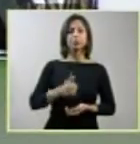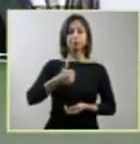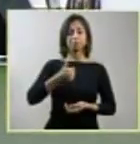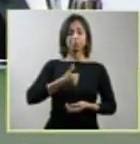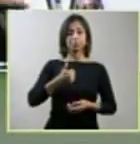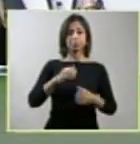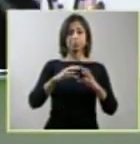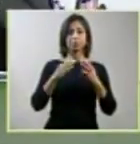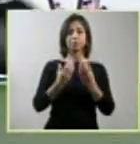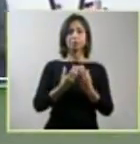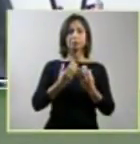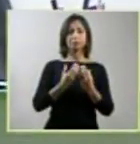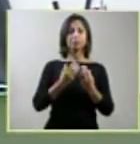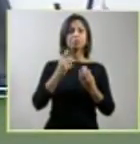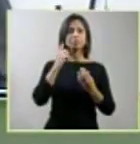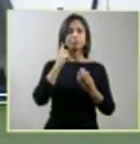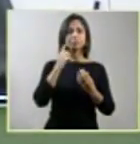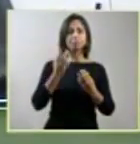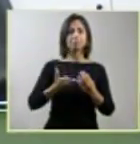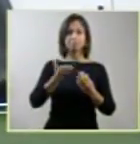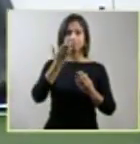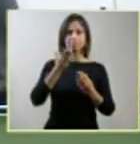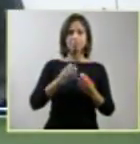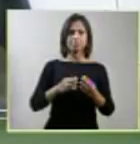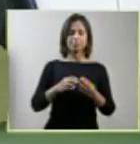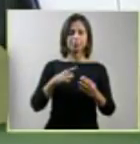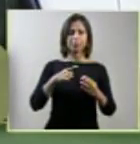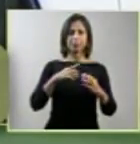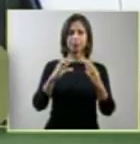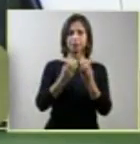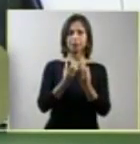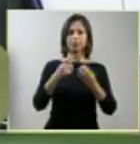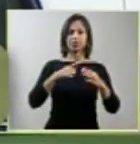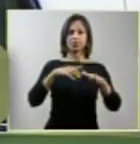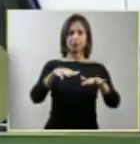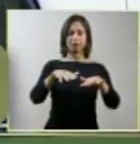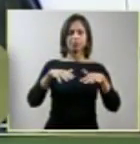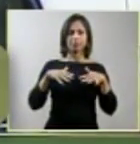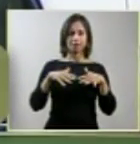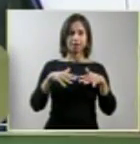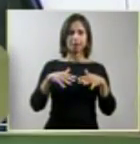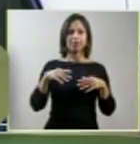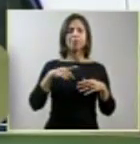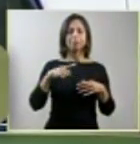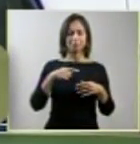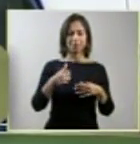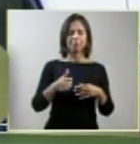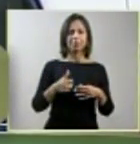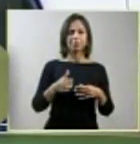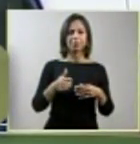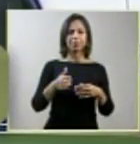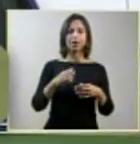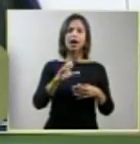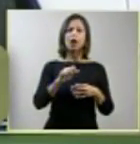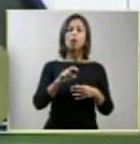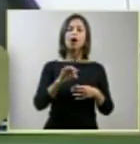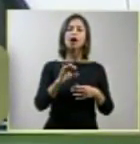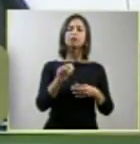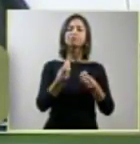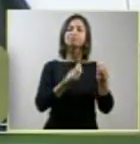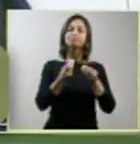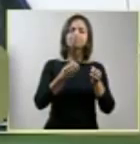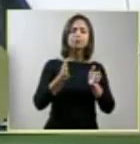segmentos mais calcados na área